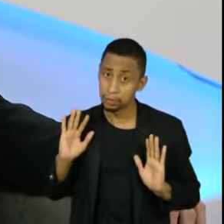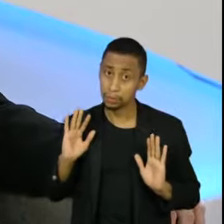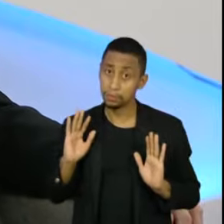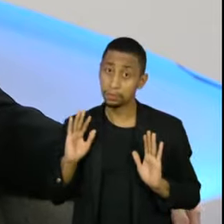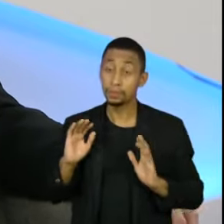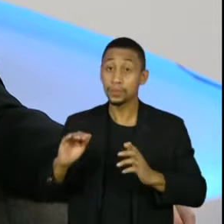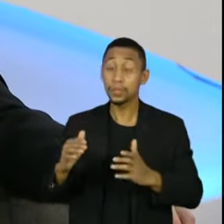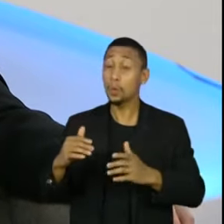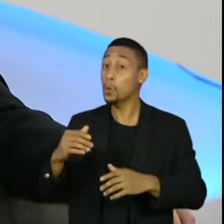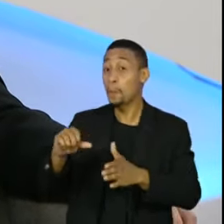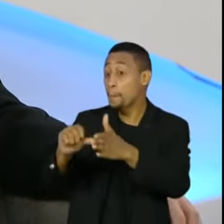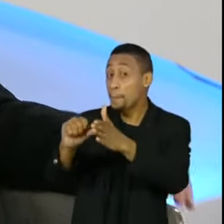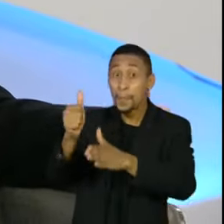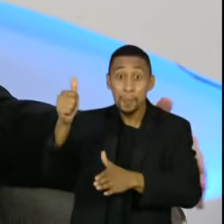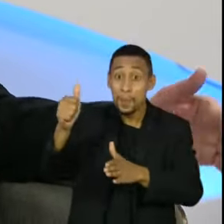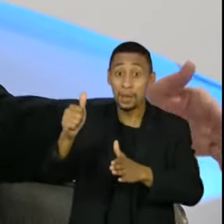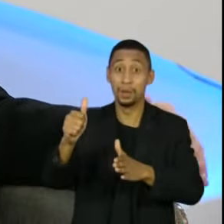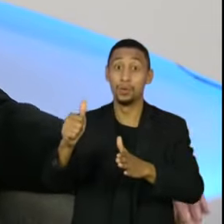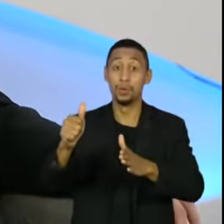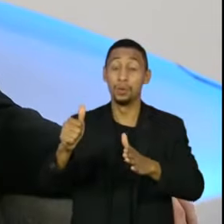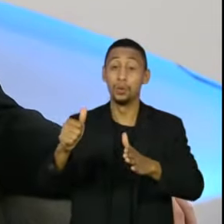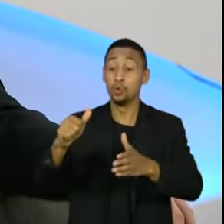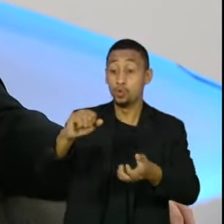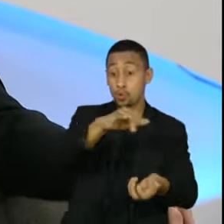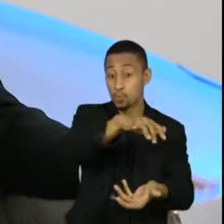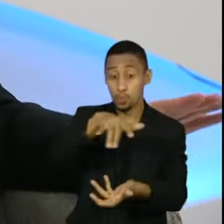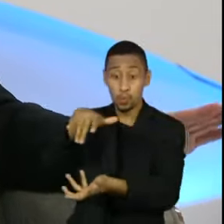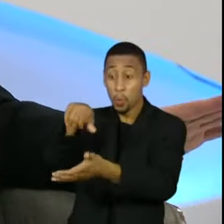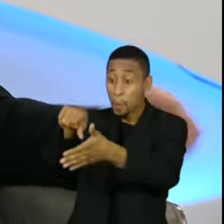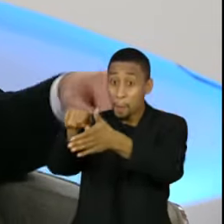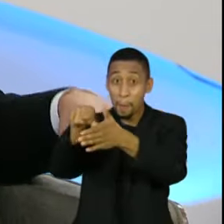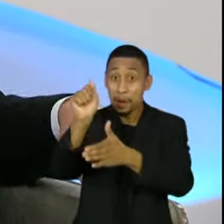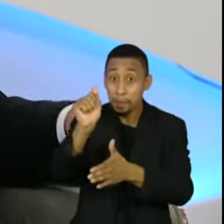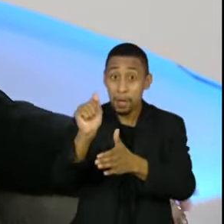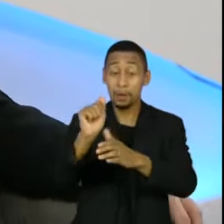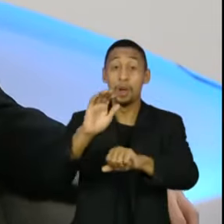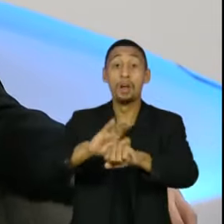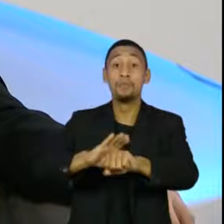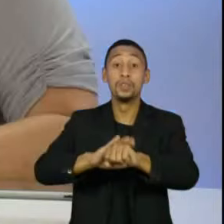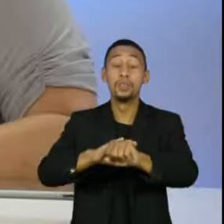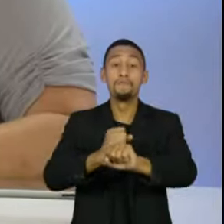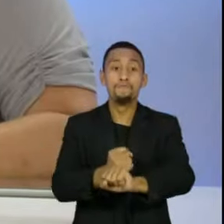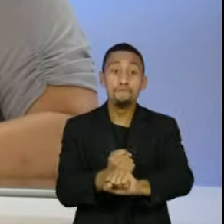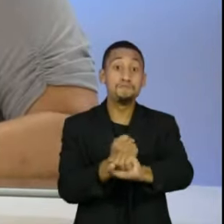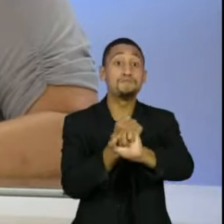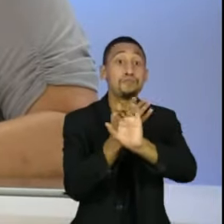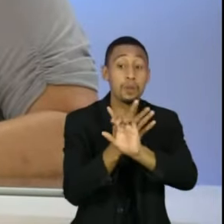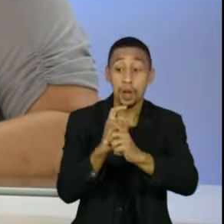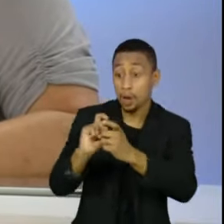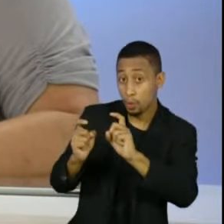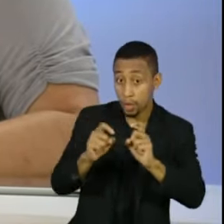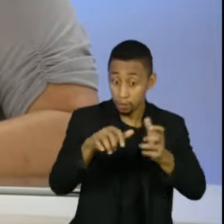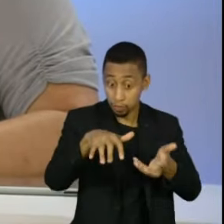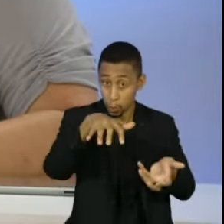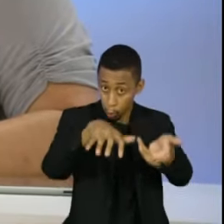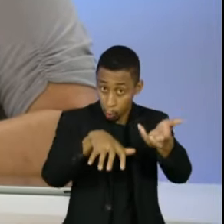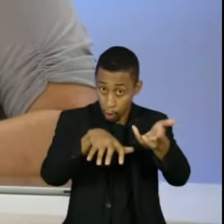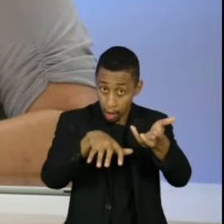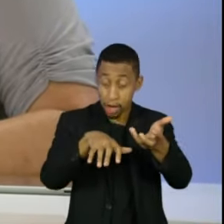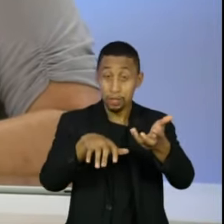mundo, o primeiro parlamento do mundo a estabelecer essas sessões remotas por vídeo foi o brasileiro. Diversos países do mundo